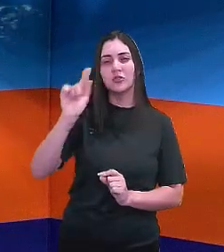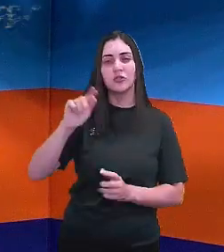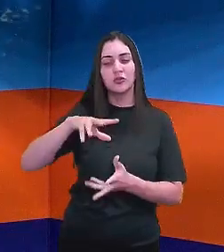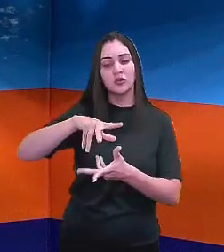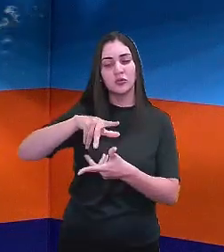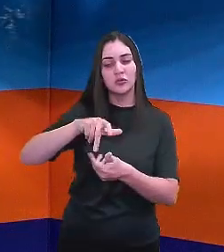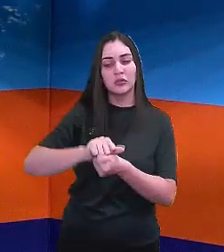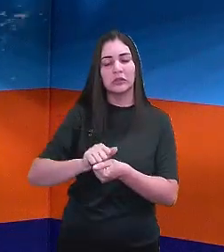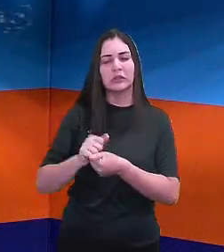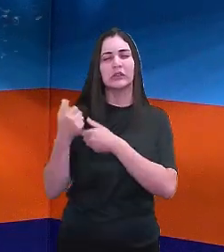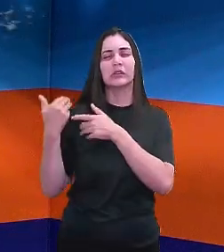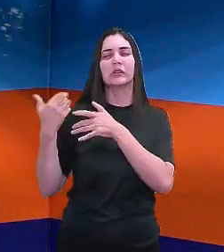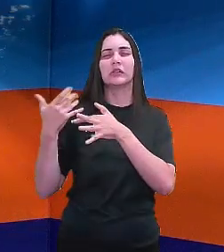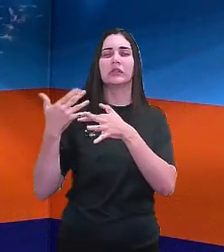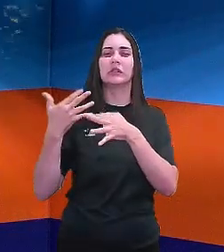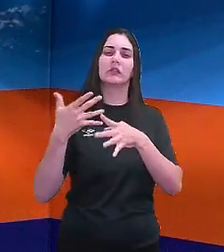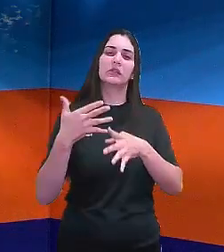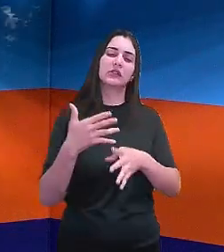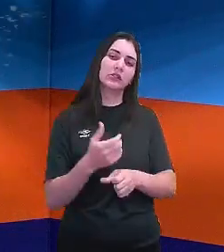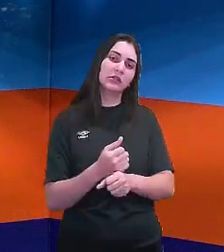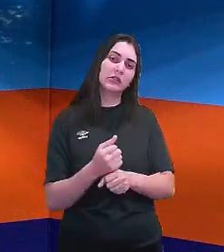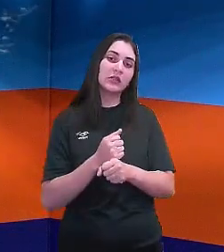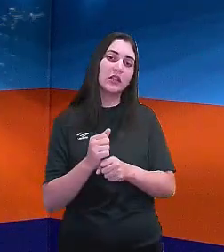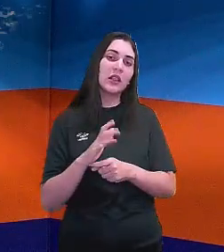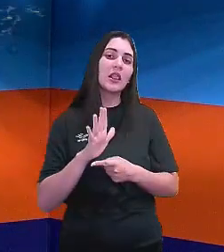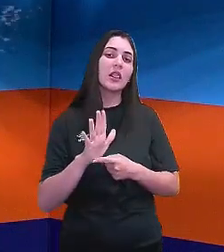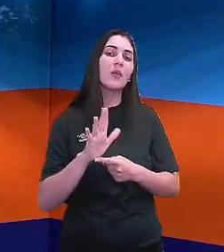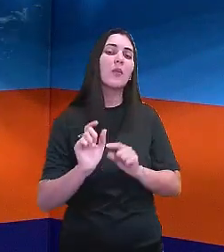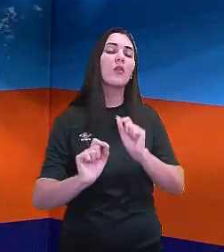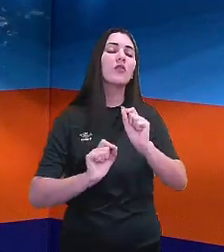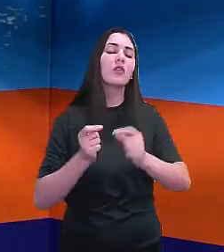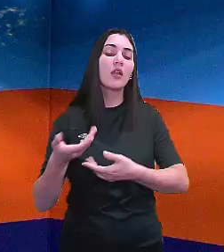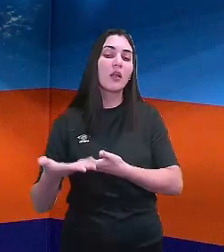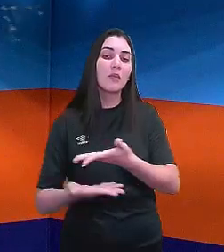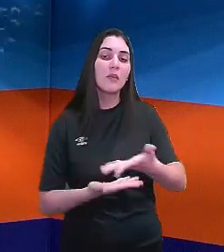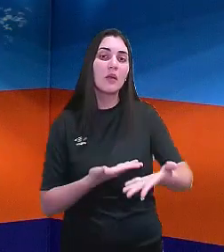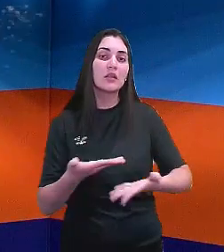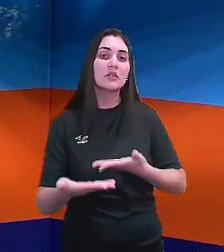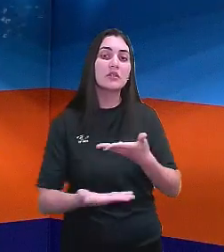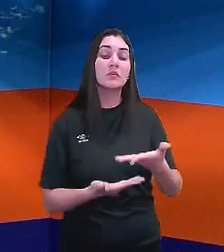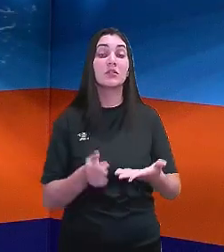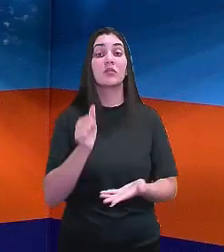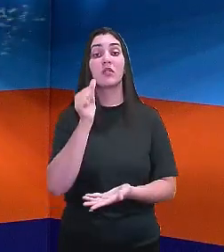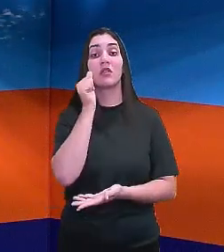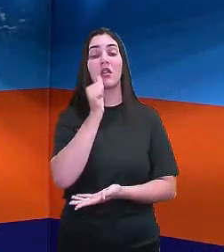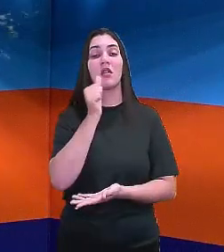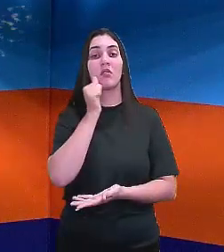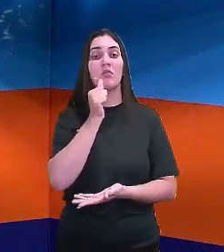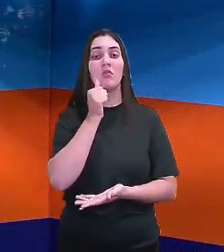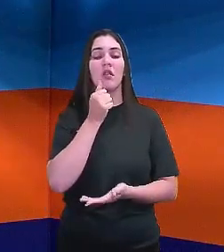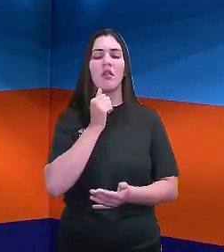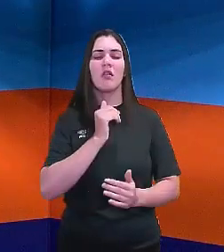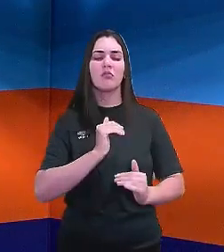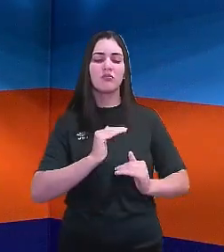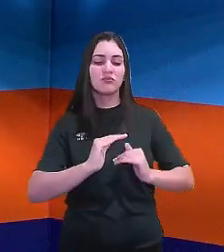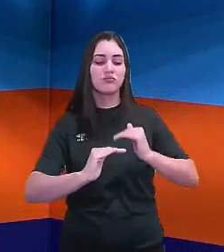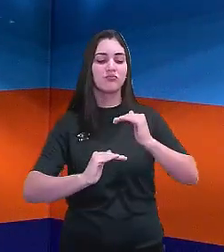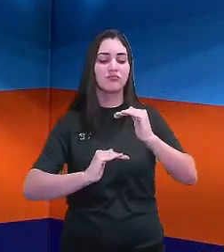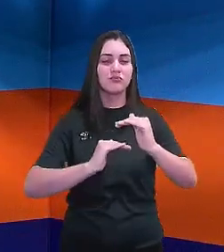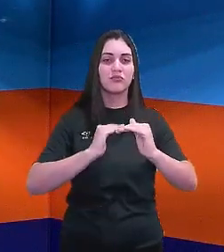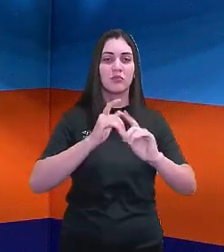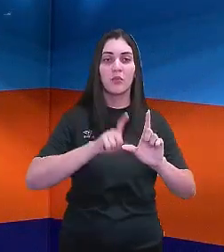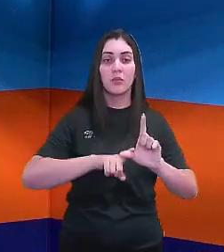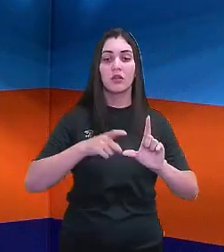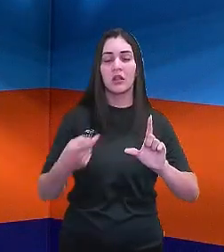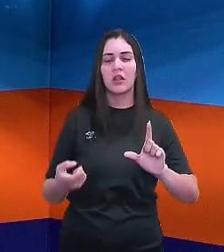durante muito tempo, não mencionava a participação das mulheres no processo de independência. Lembra